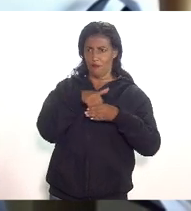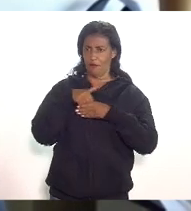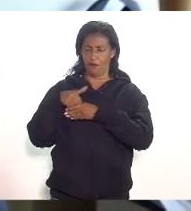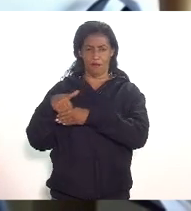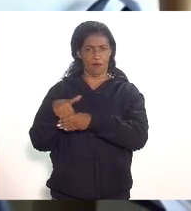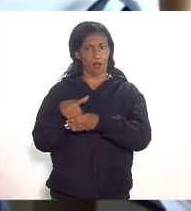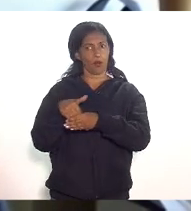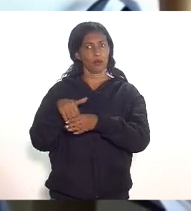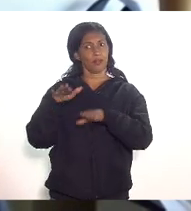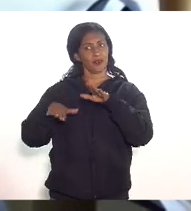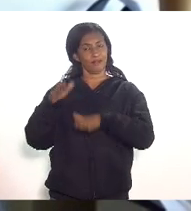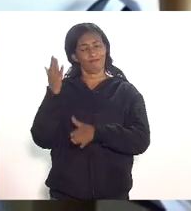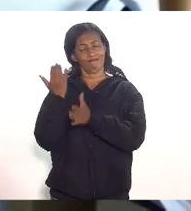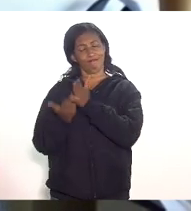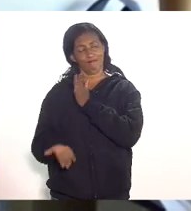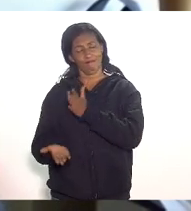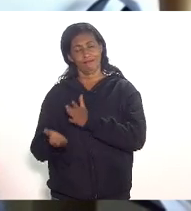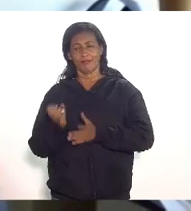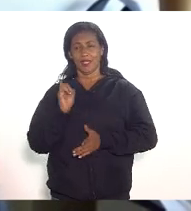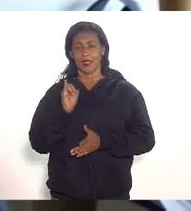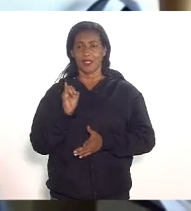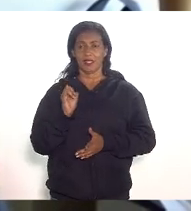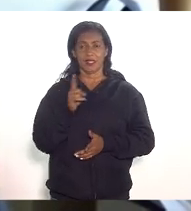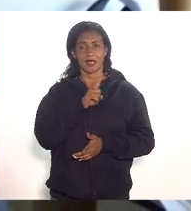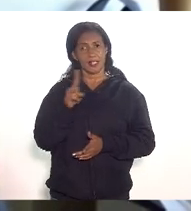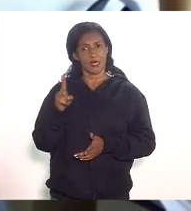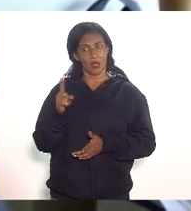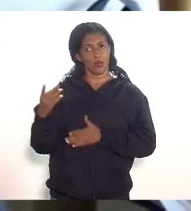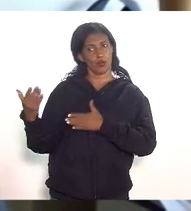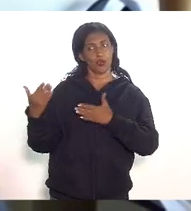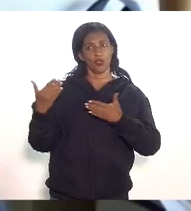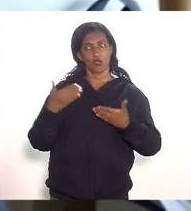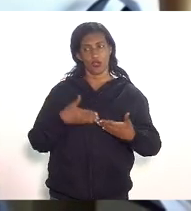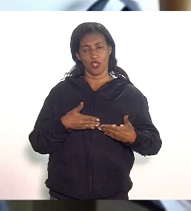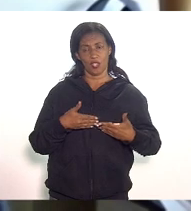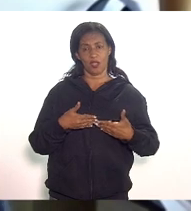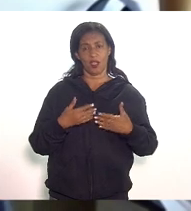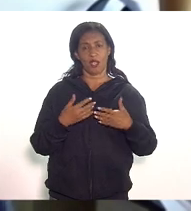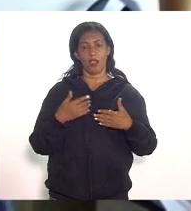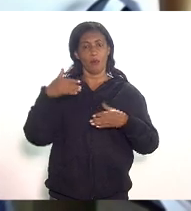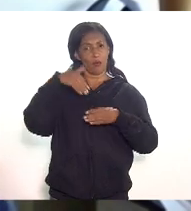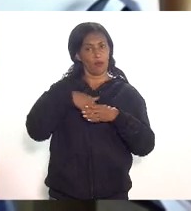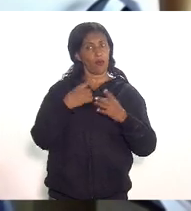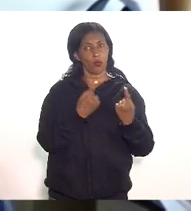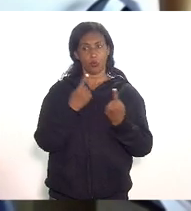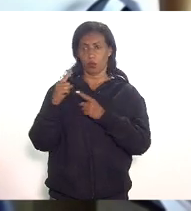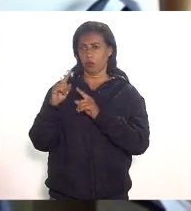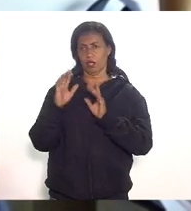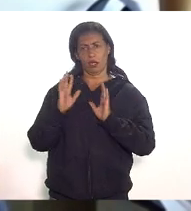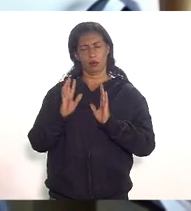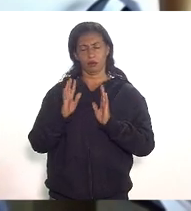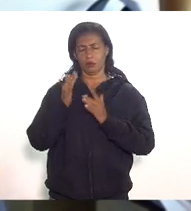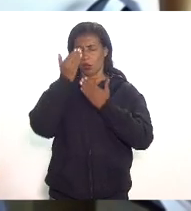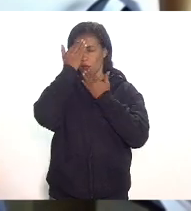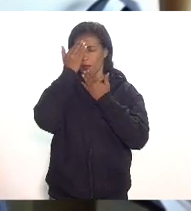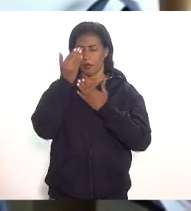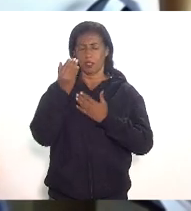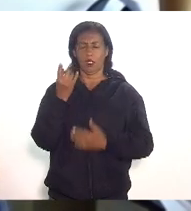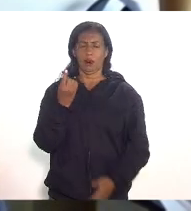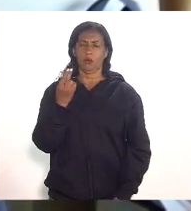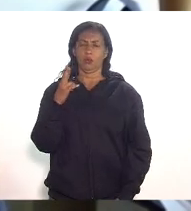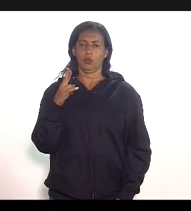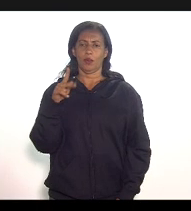vezes perdem mas se não chegar terá meu voto contrário na tributação muito obrigado doutora